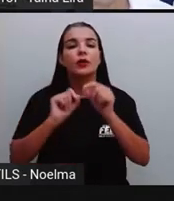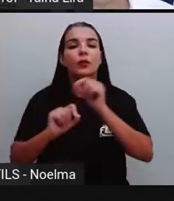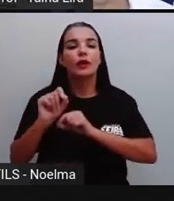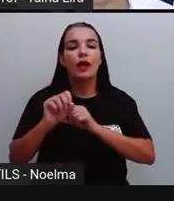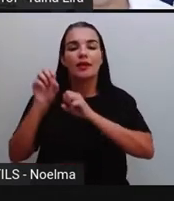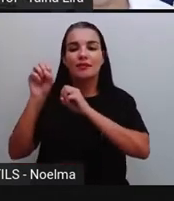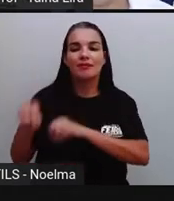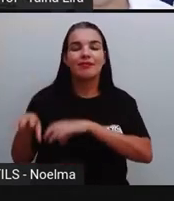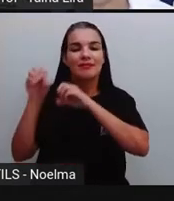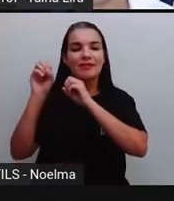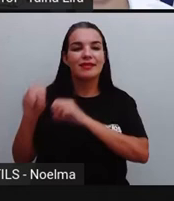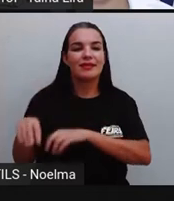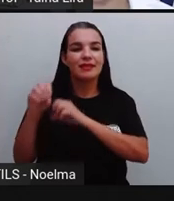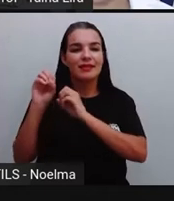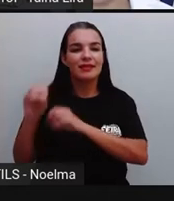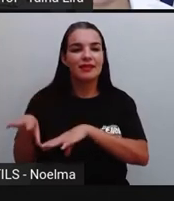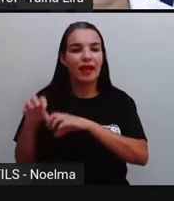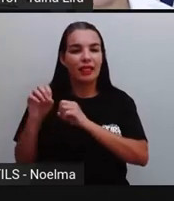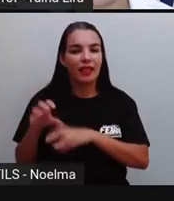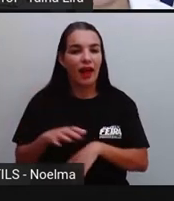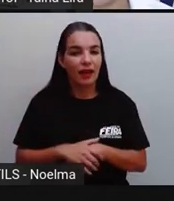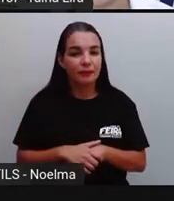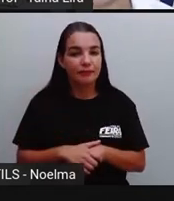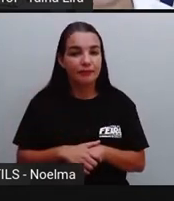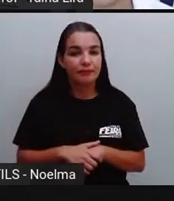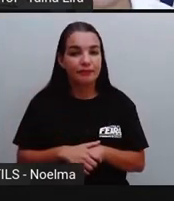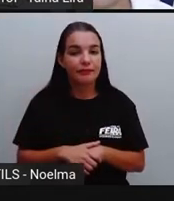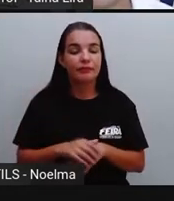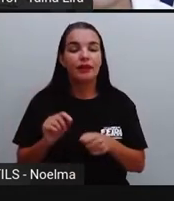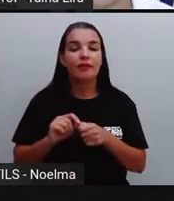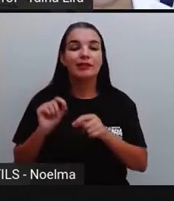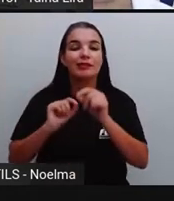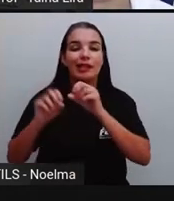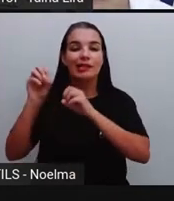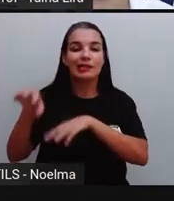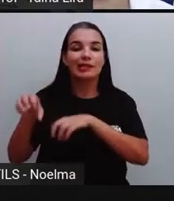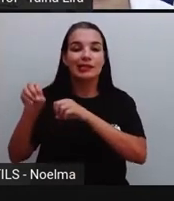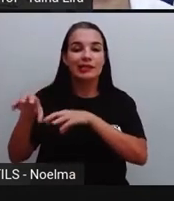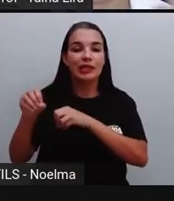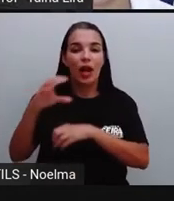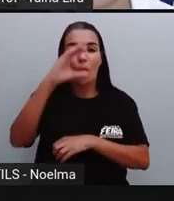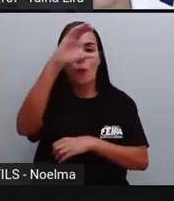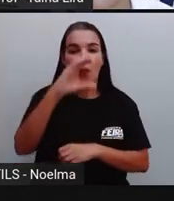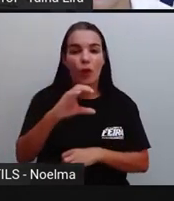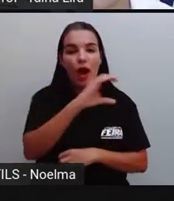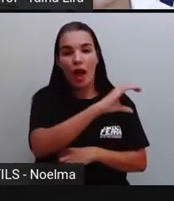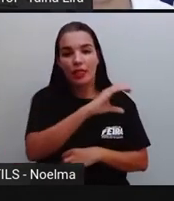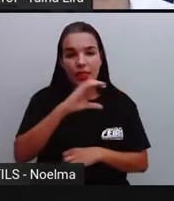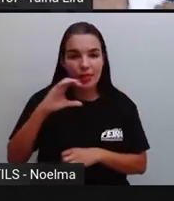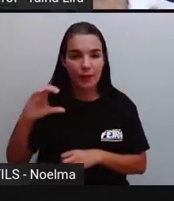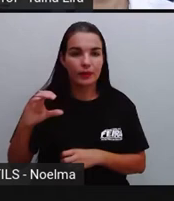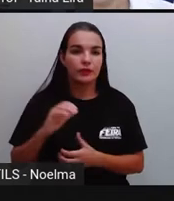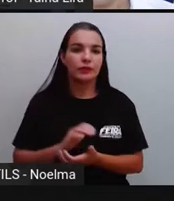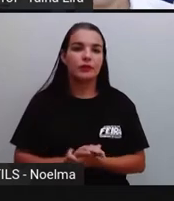jesuítas queriam fazer, pró? O objetivo dos jesuítas era catequizar os índios. O que seria catequizar?